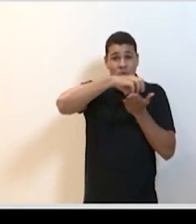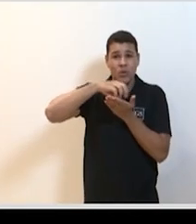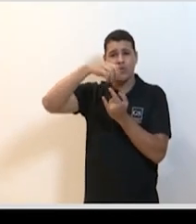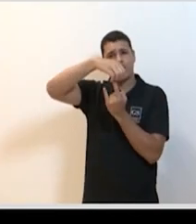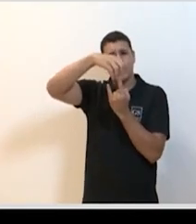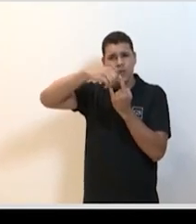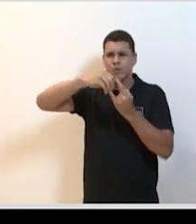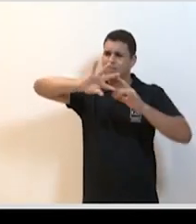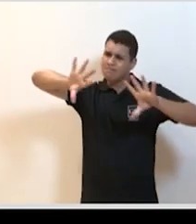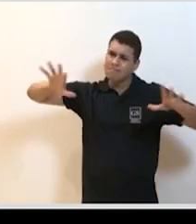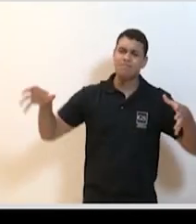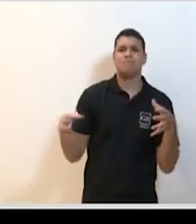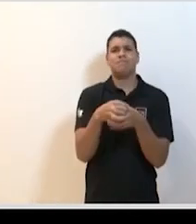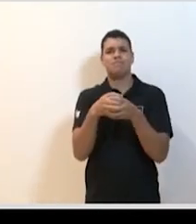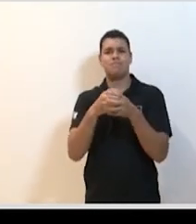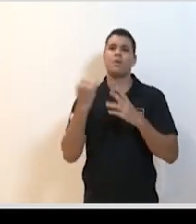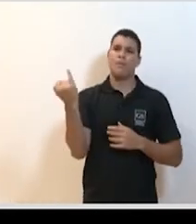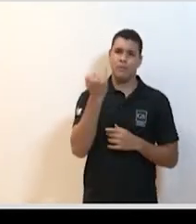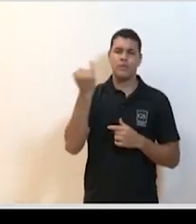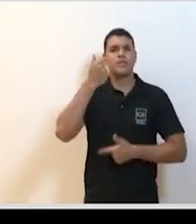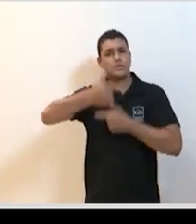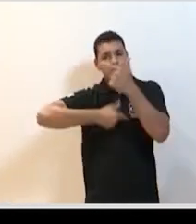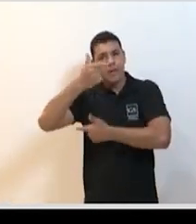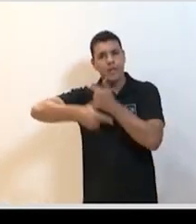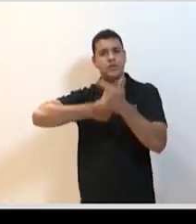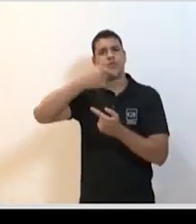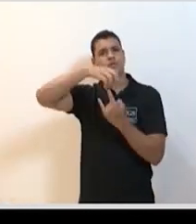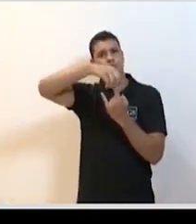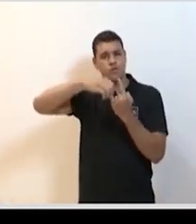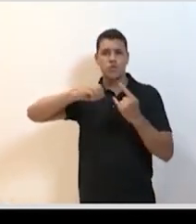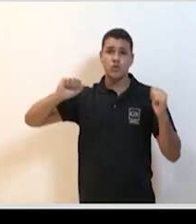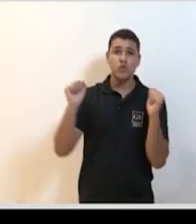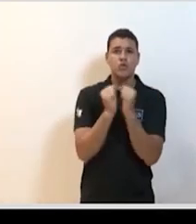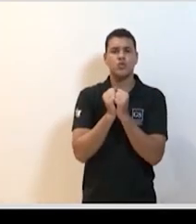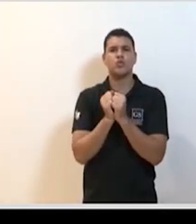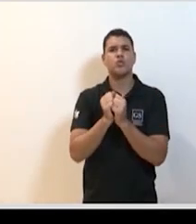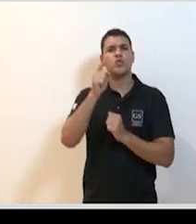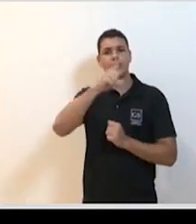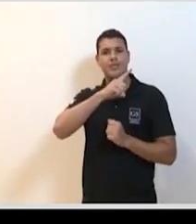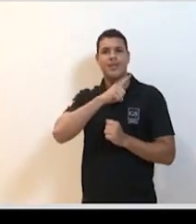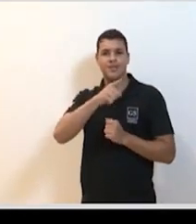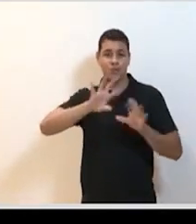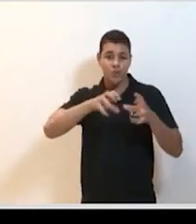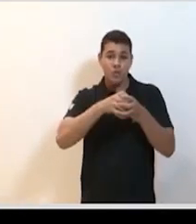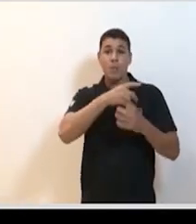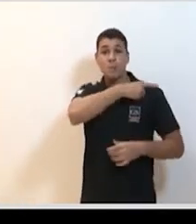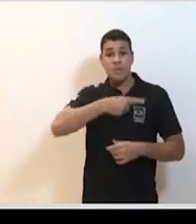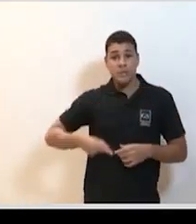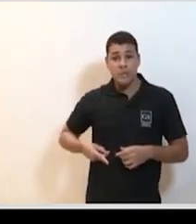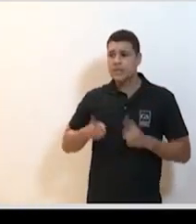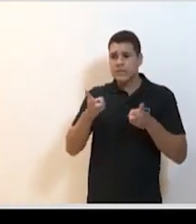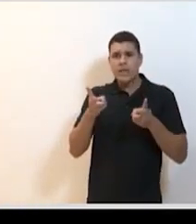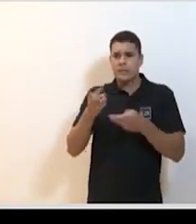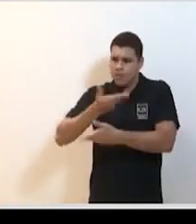porque existe toda uma equipe importantíssima Fiocruz trabalha nossa presidência sempre muito articulada em relação ao SUS em relação ao Ministério